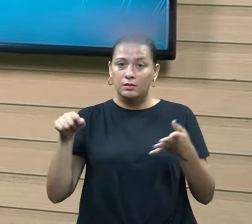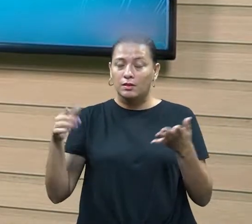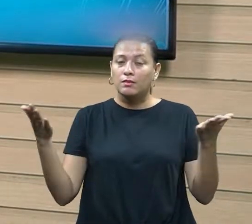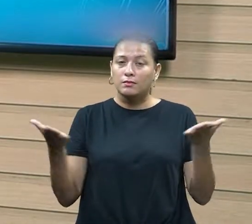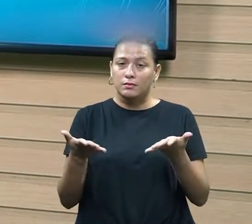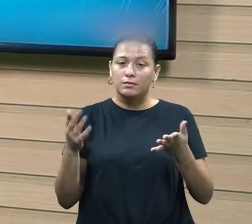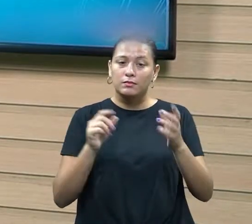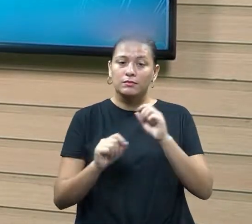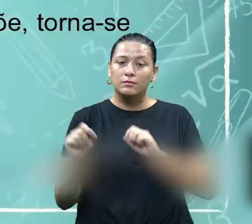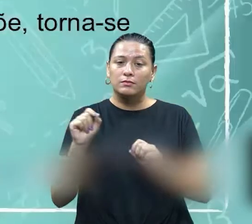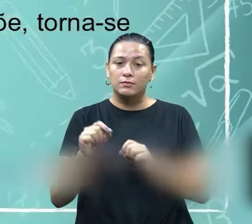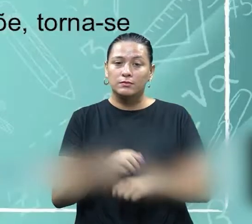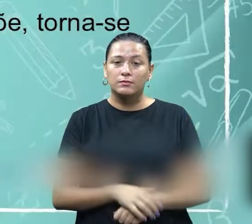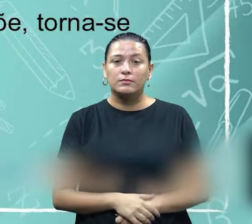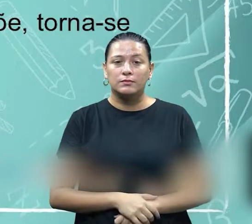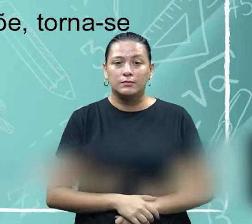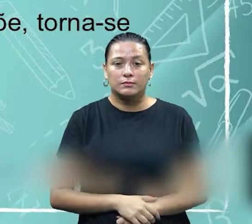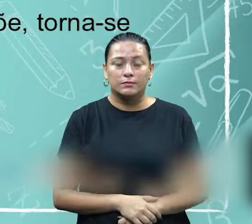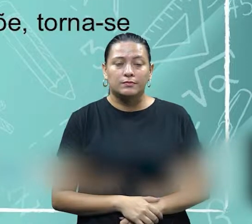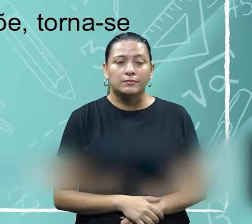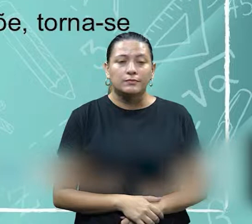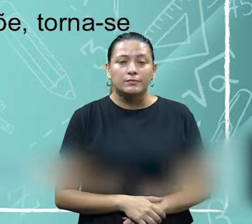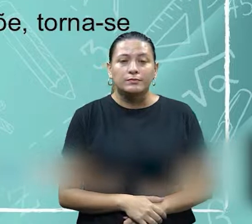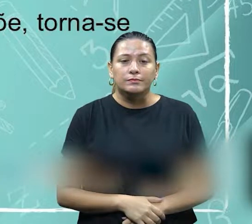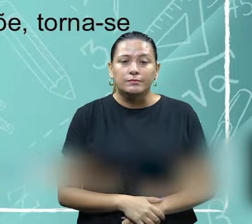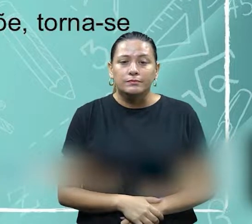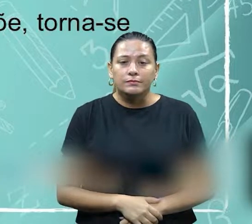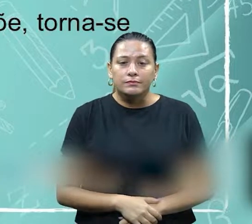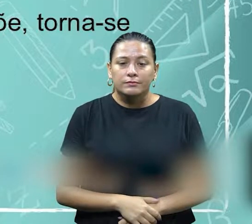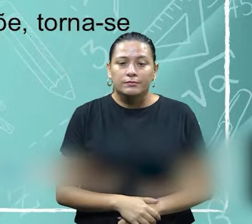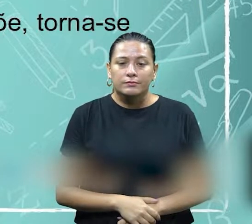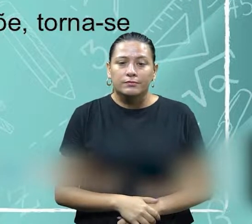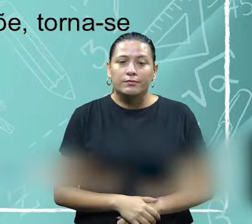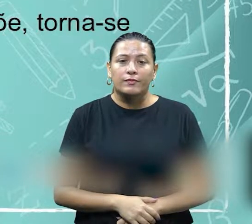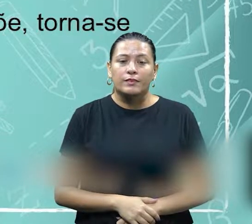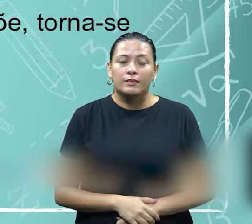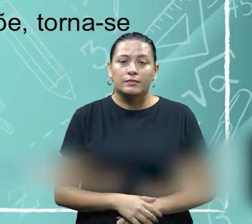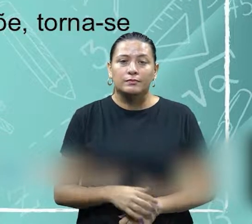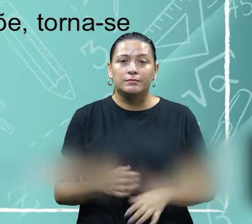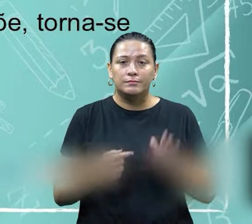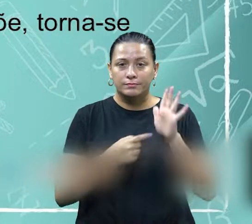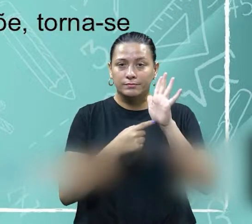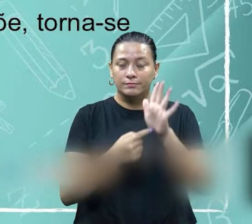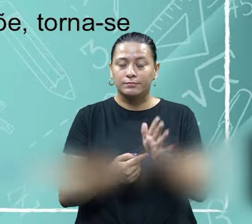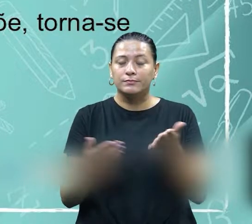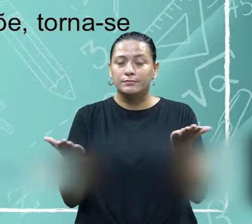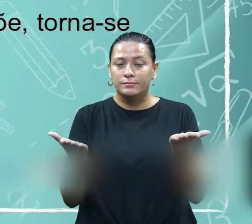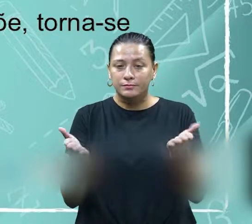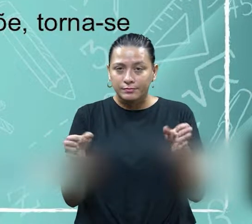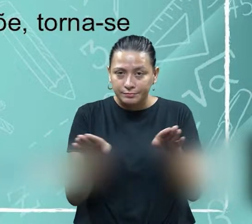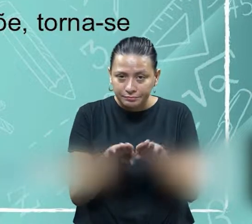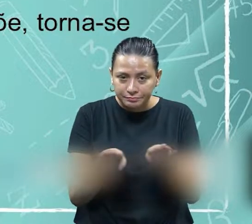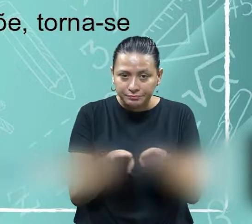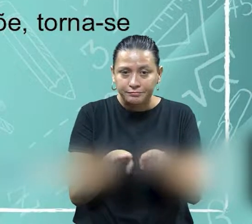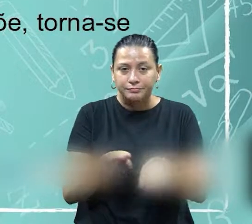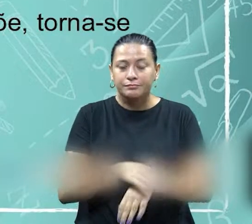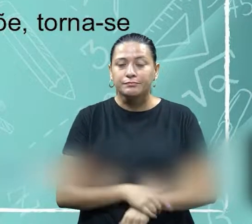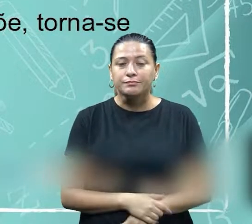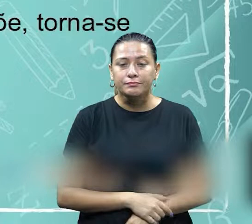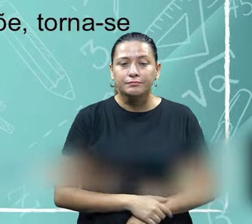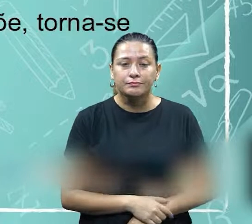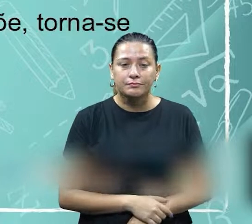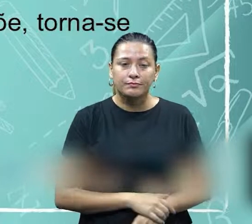já o estilo apoiador. Então, e o Junqueira também vai trazer para nós, né? Sobre a questão do